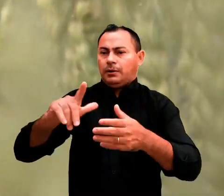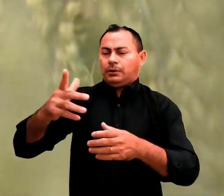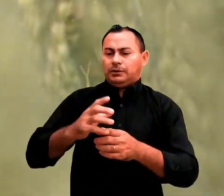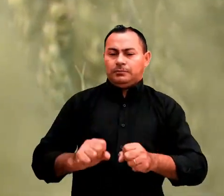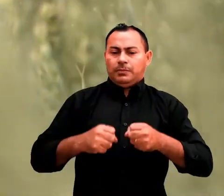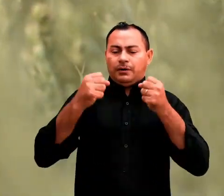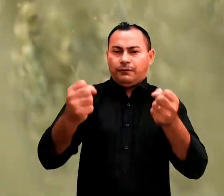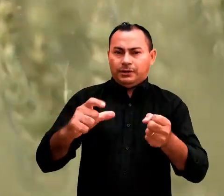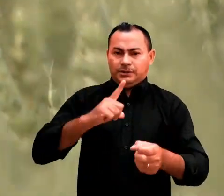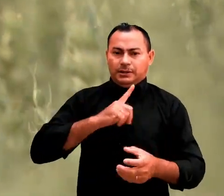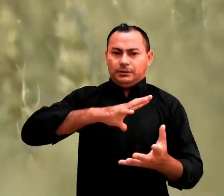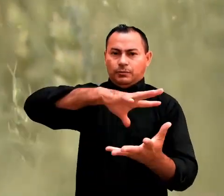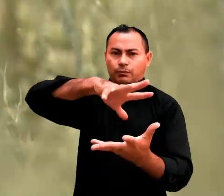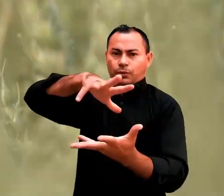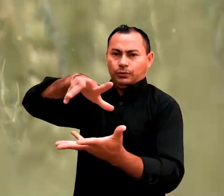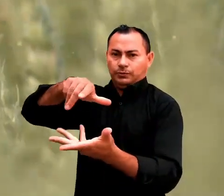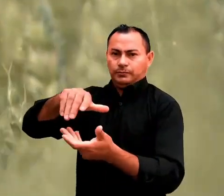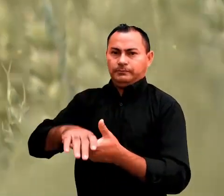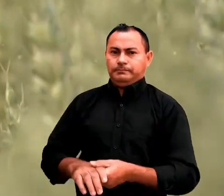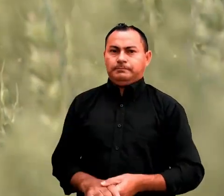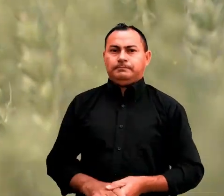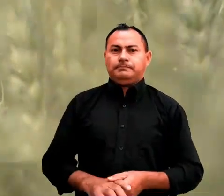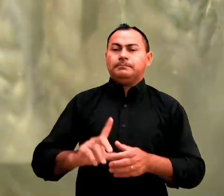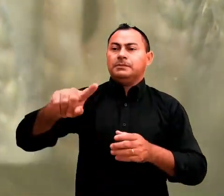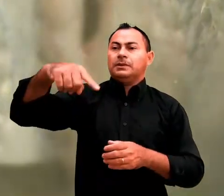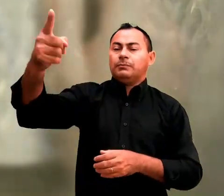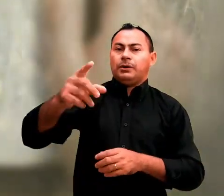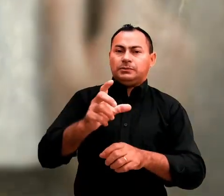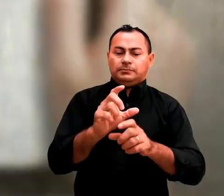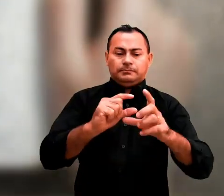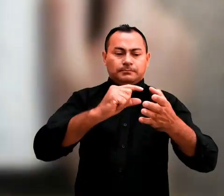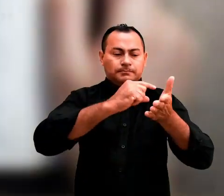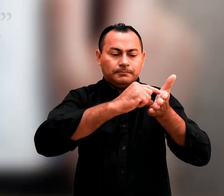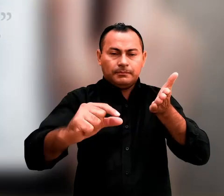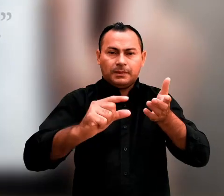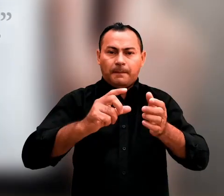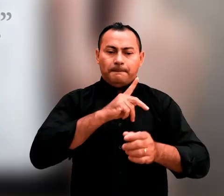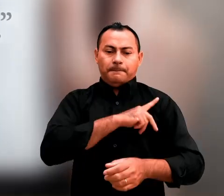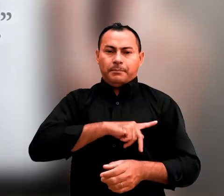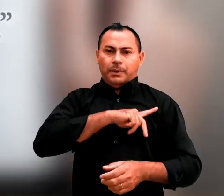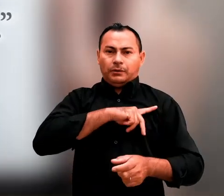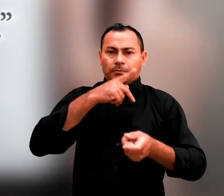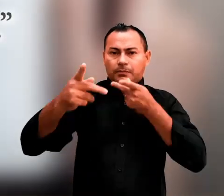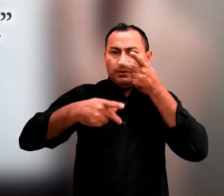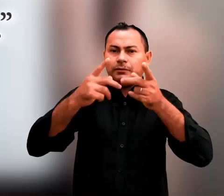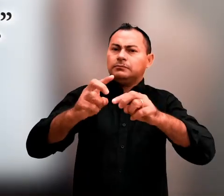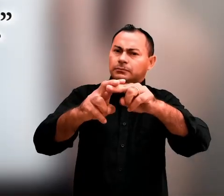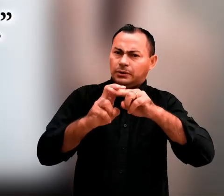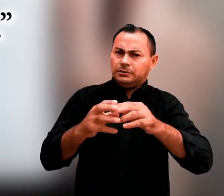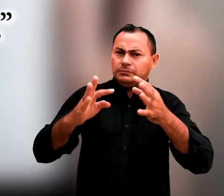qualquer outra força existente no mundo. No próximo versículo, Paulo fala assim,